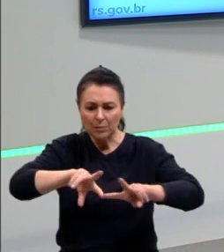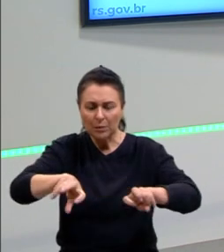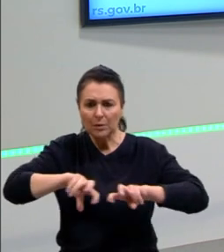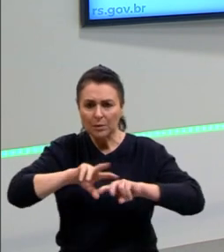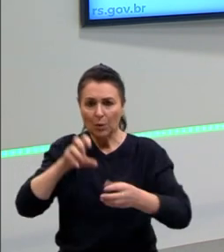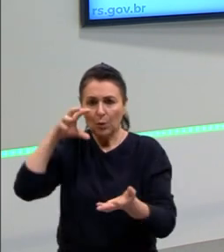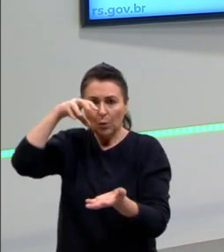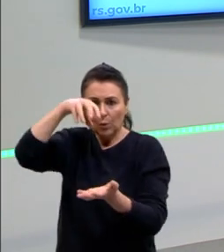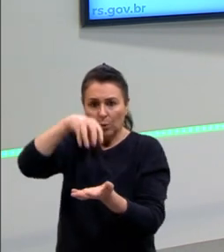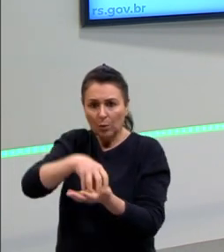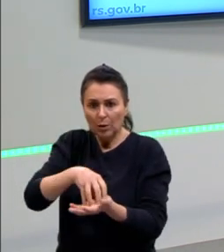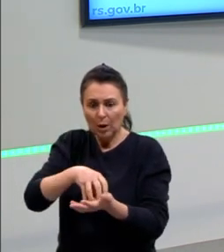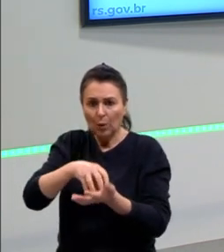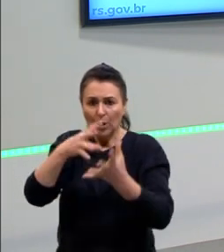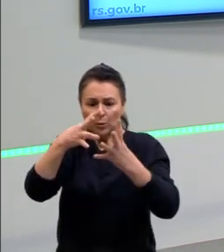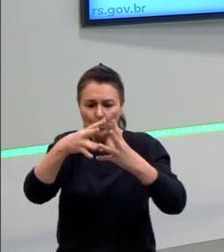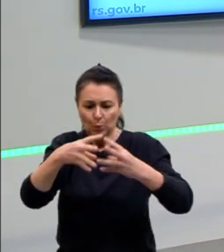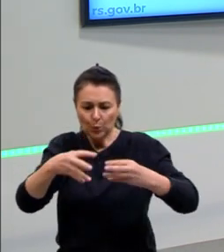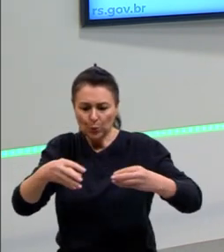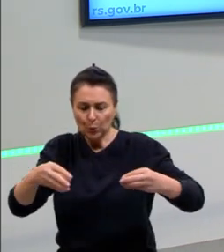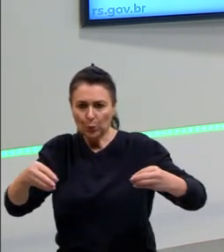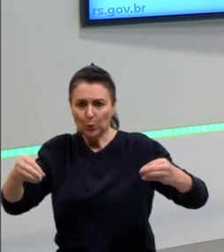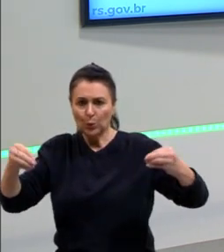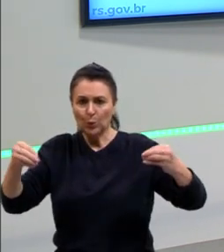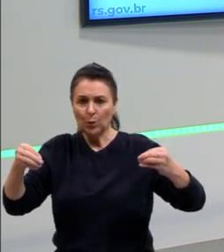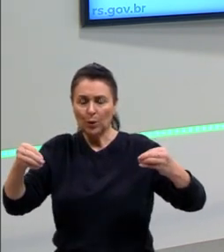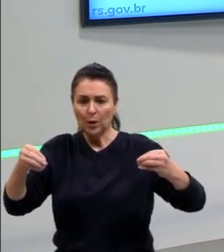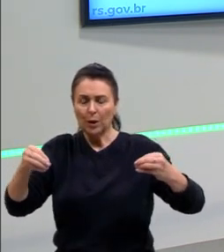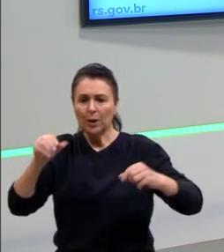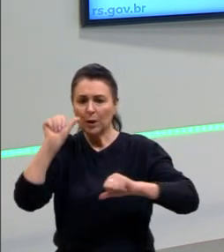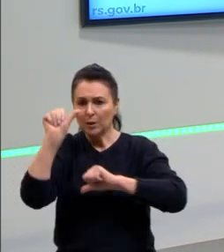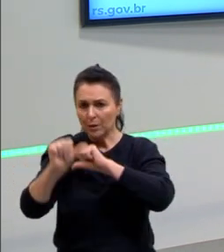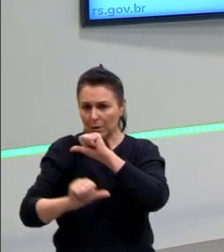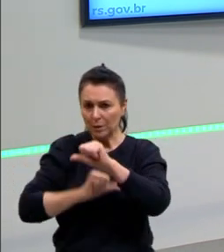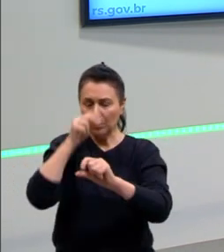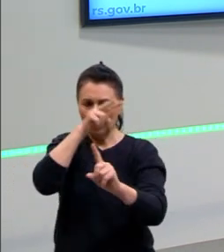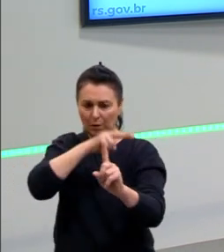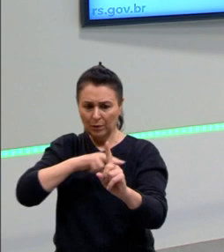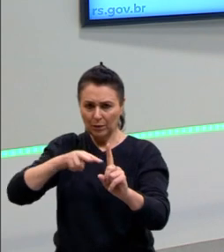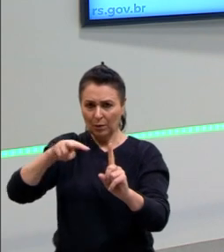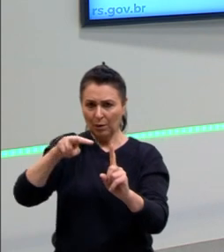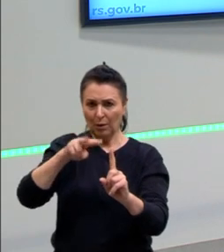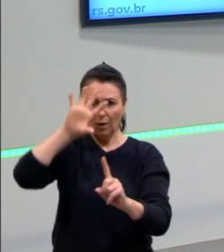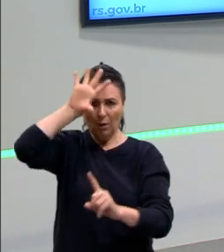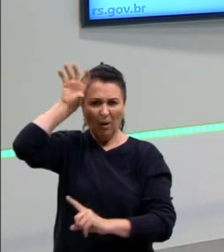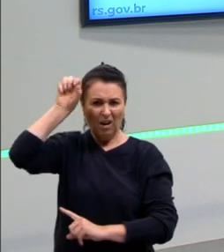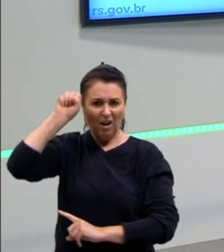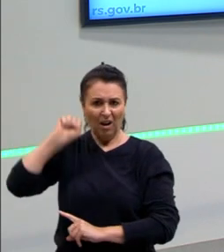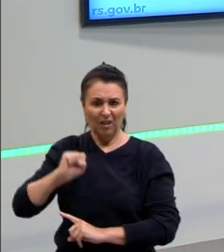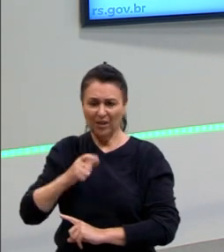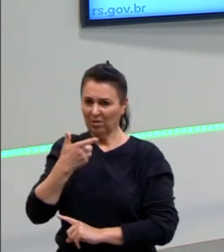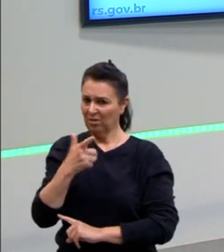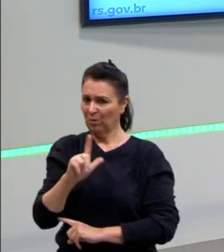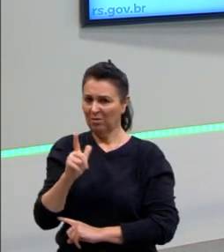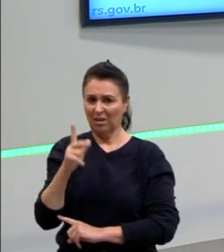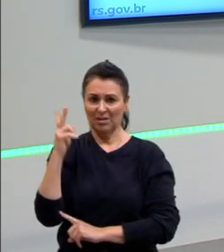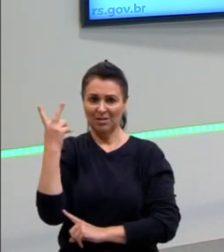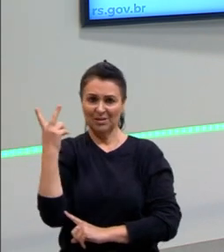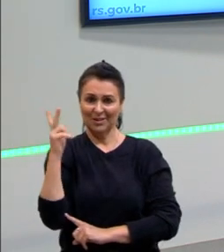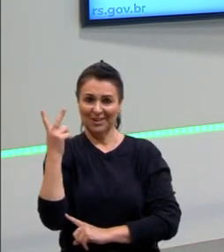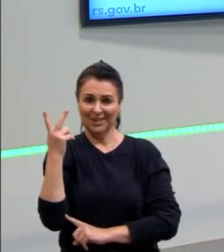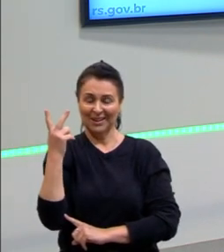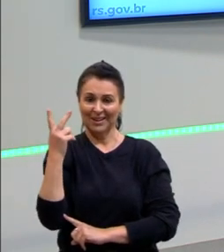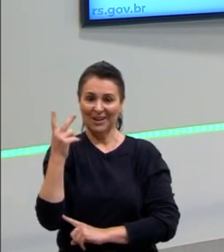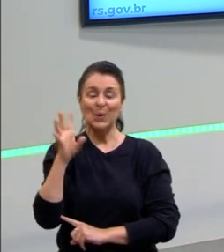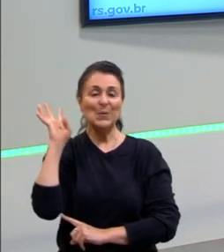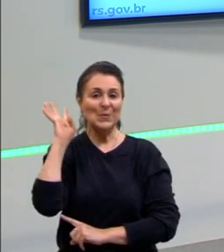desintegrou esse continente, que criou essa visão de que a África não tem história. Então, Wakanda seria uma